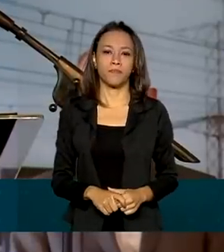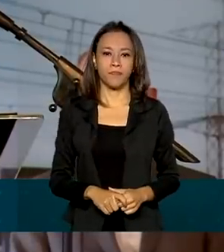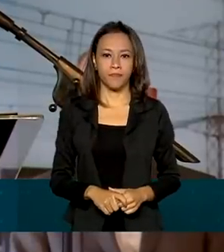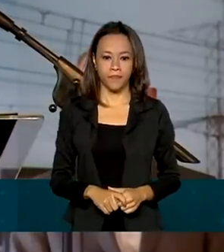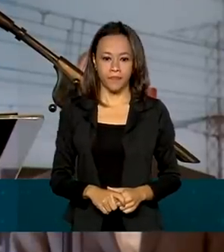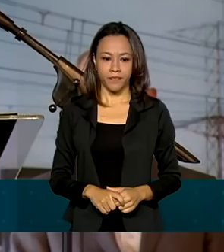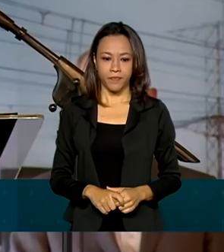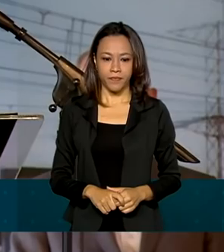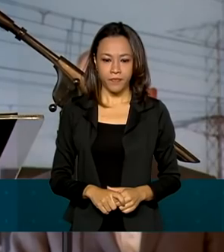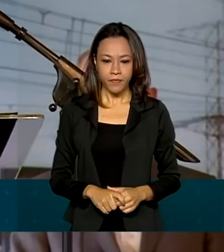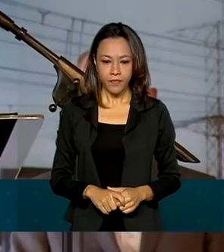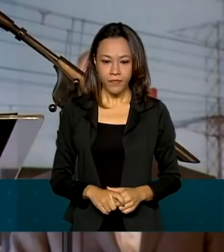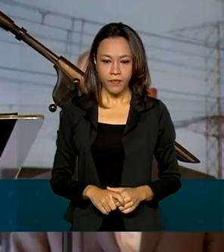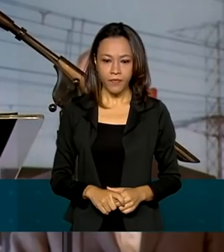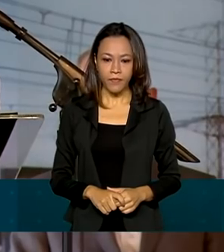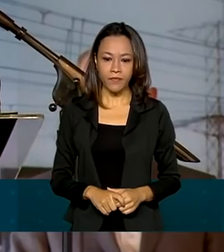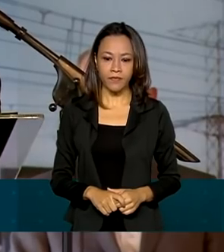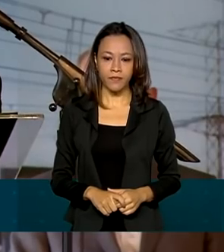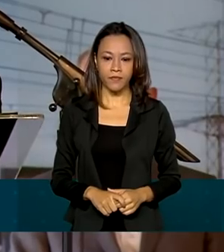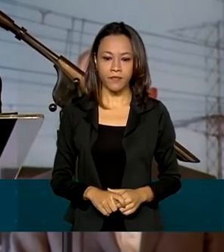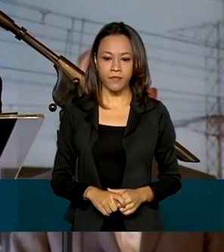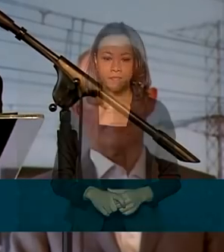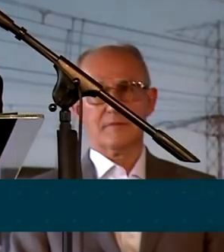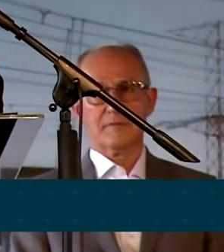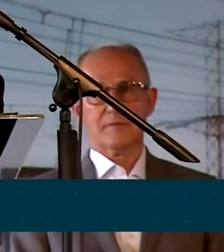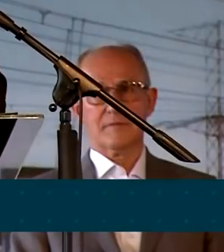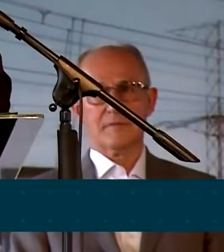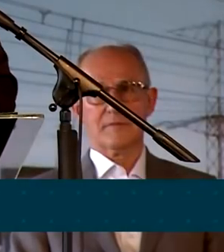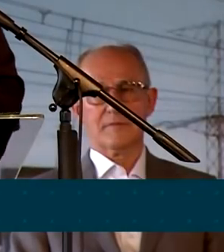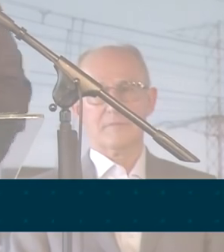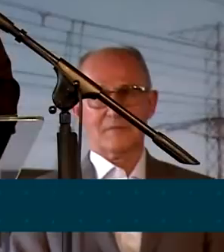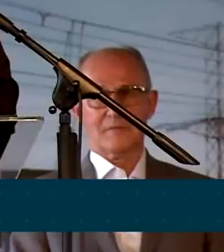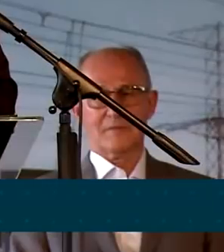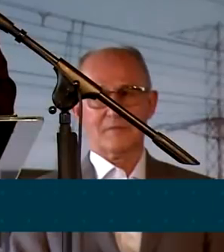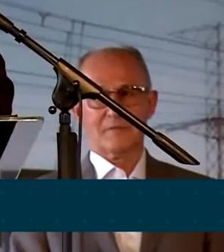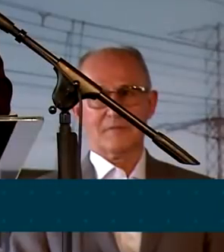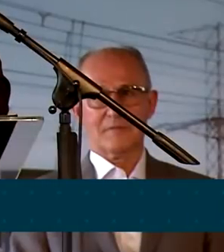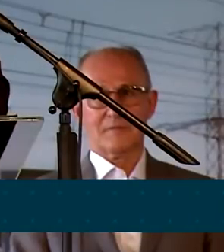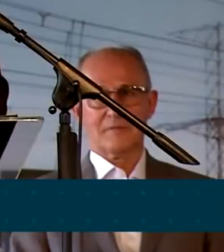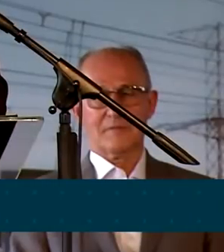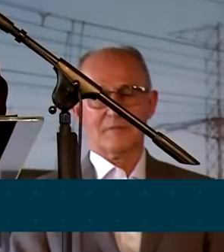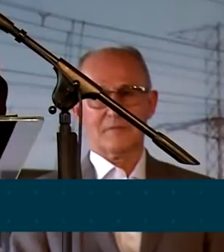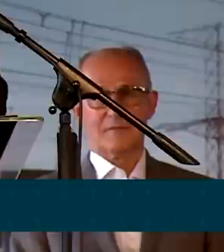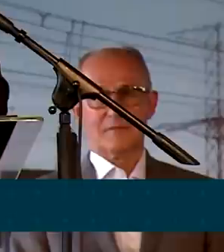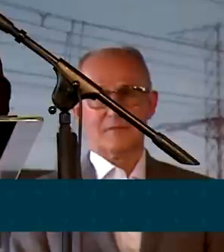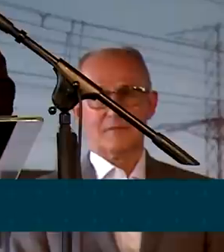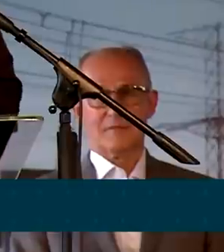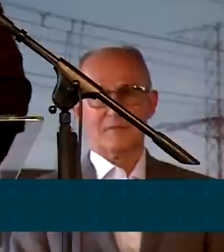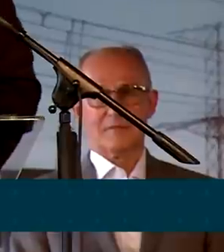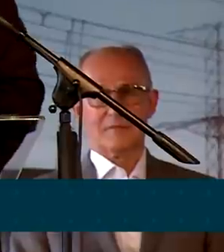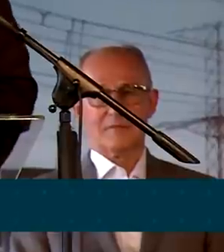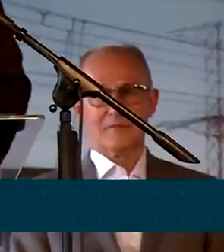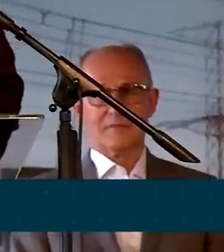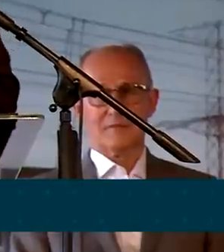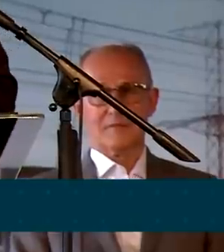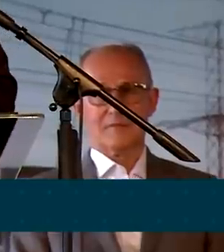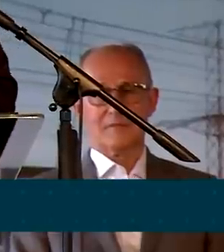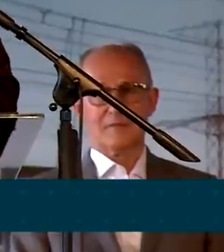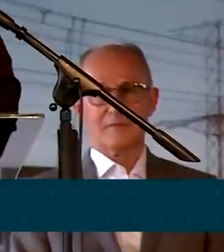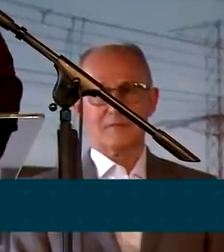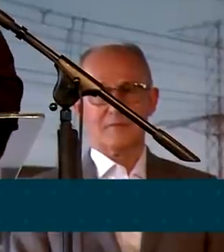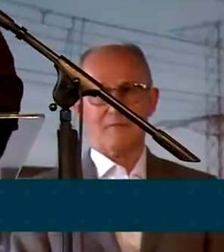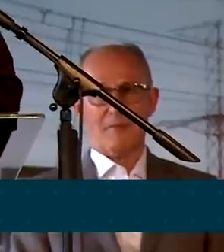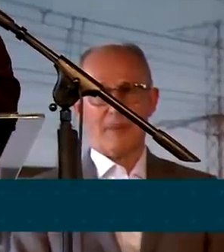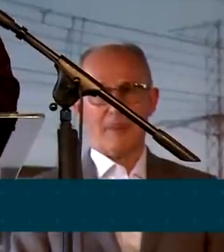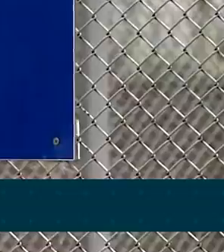qual for, tem que ter a sua visão de social. Nós temos que nos antecipar a problemas e ter